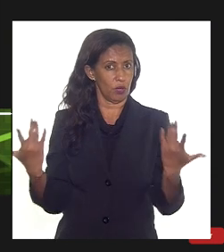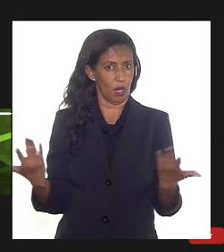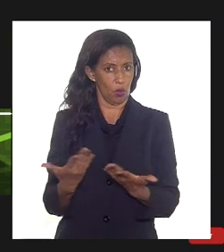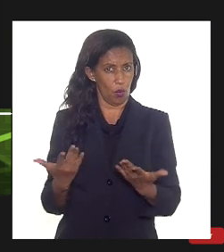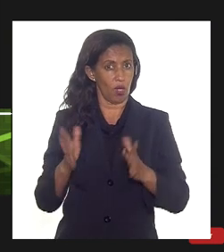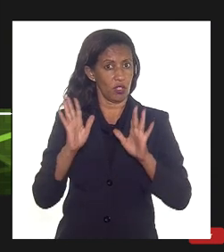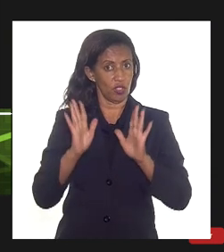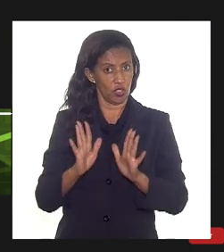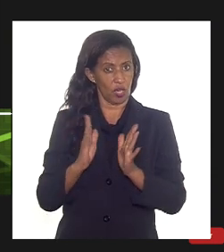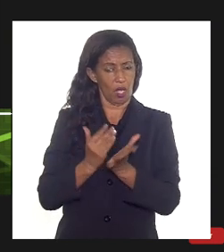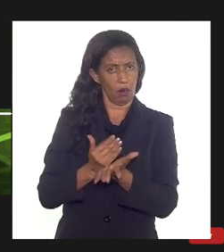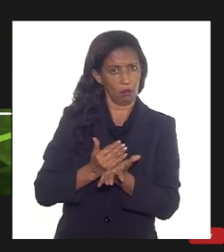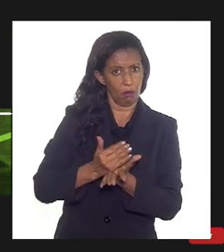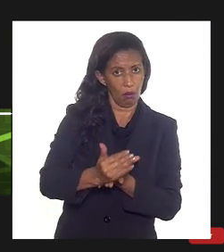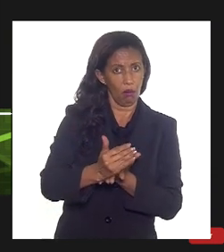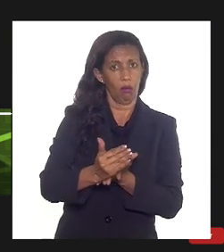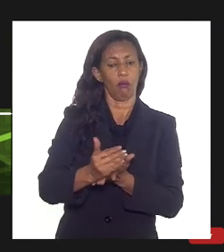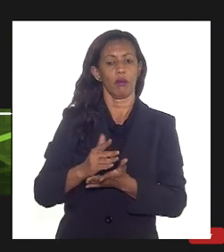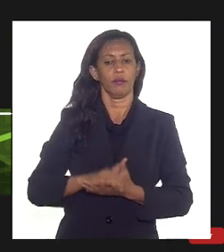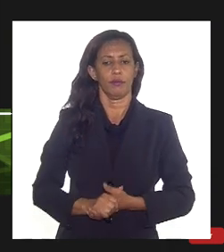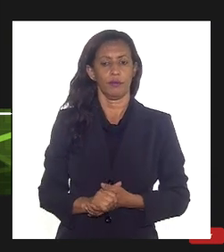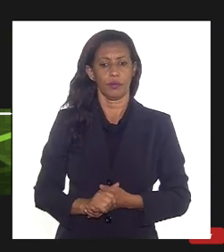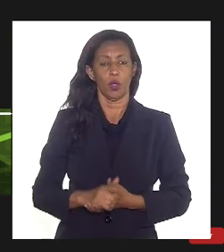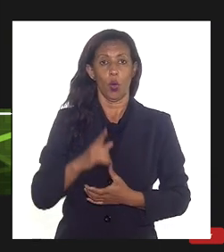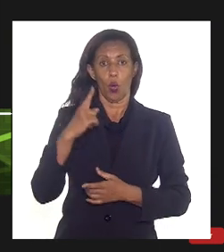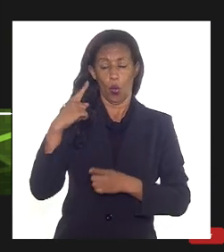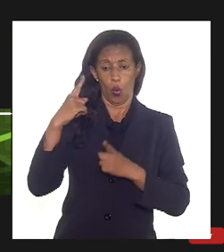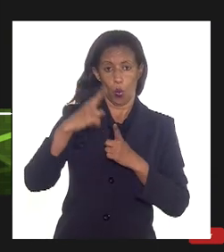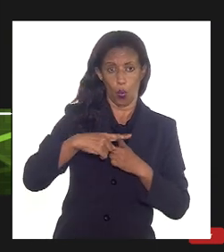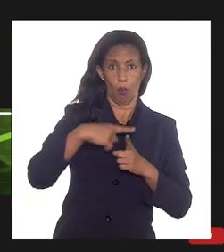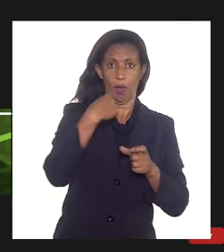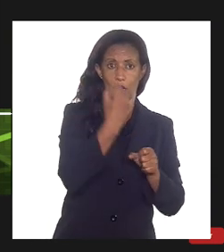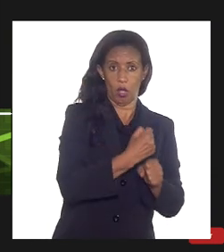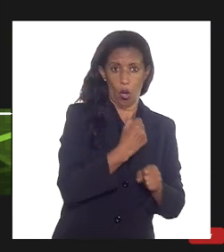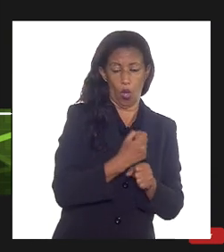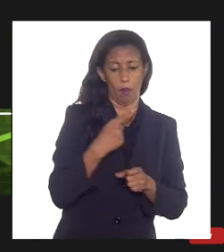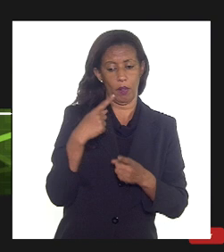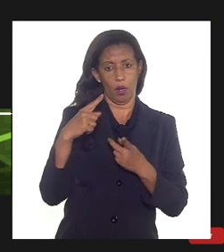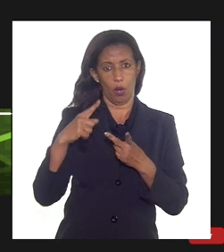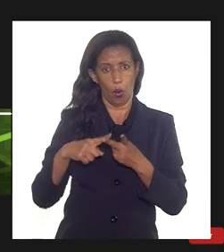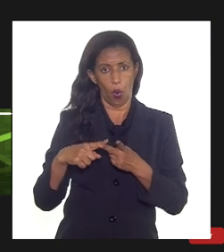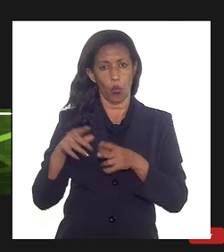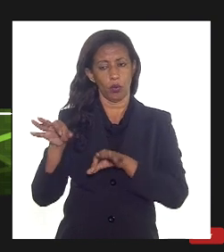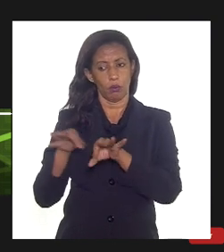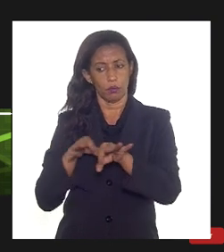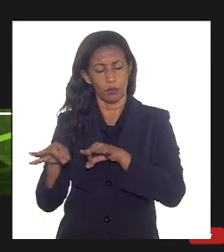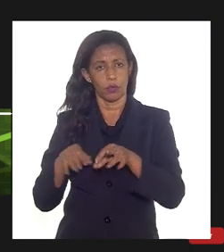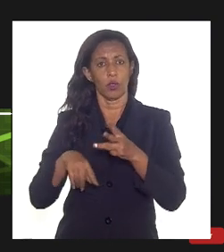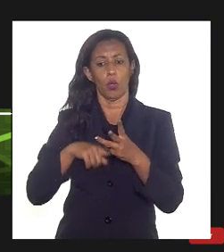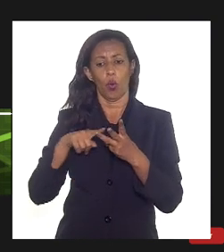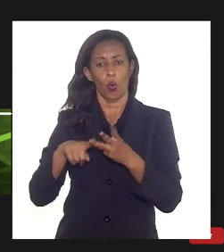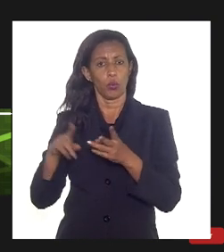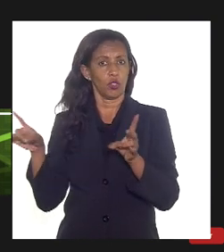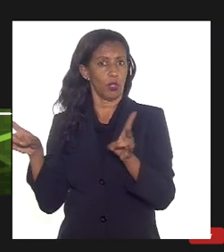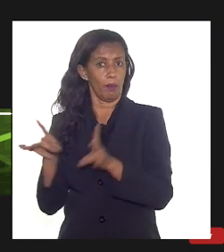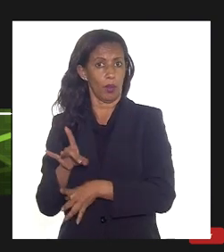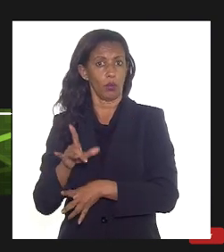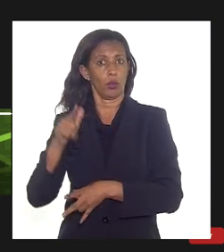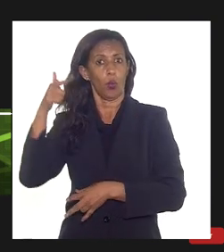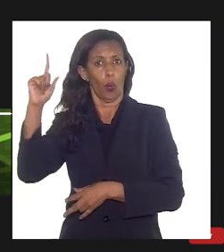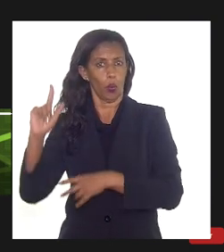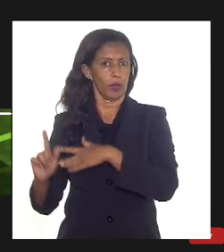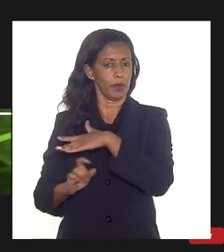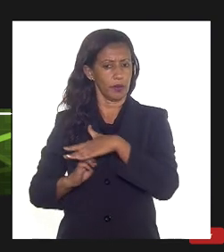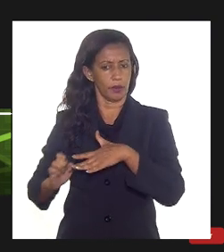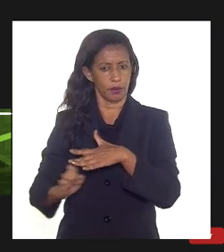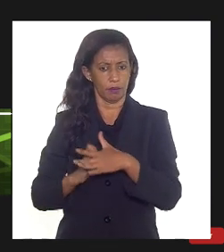andamento algumas delas já em operação outras em construção outras planejadas mas todas elas são de outras empresas nós